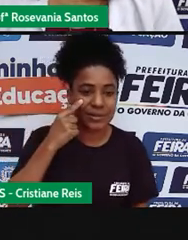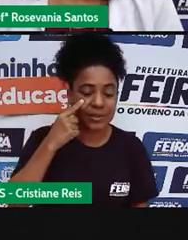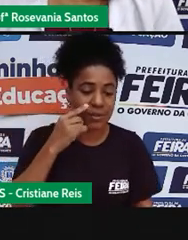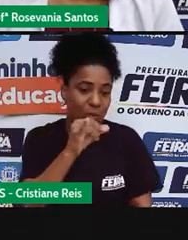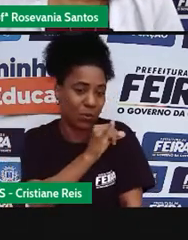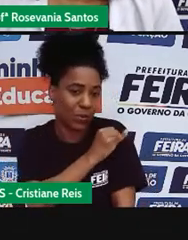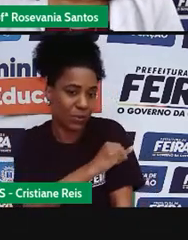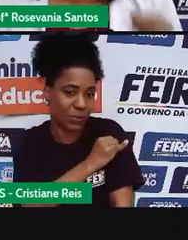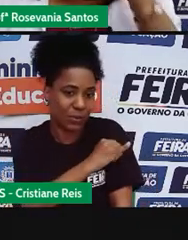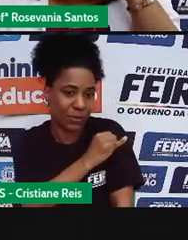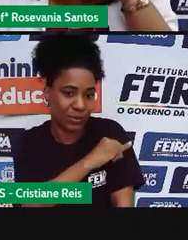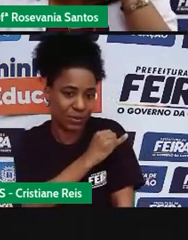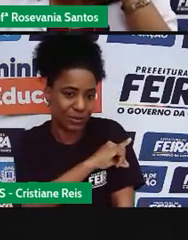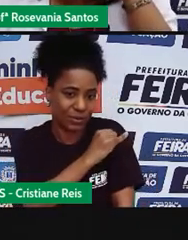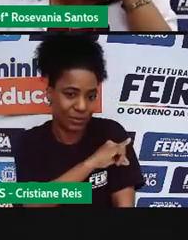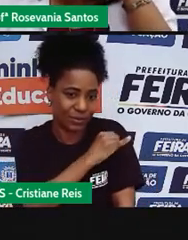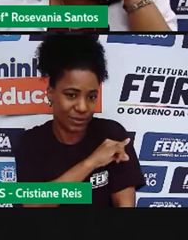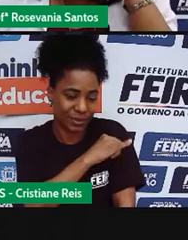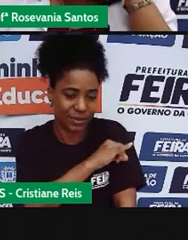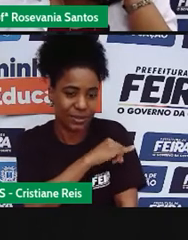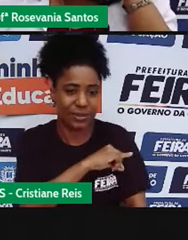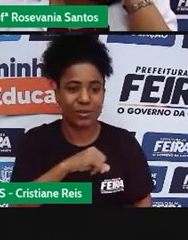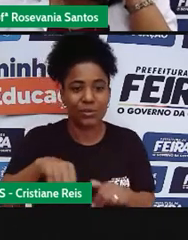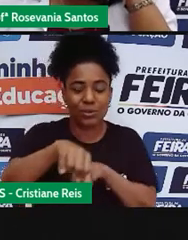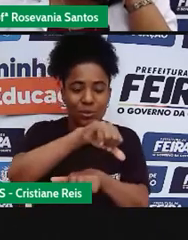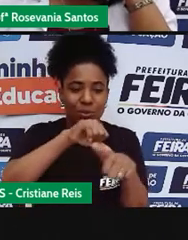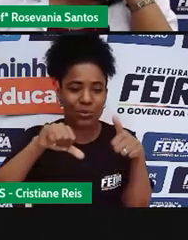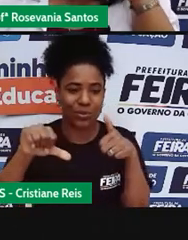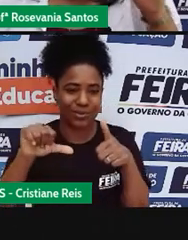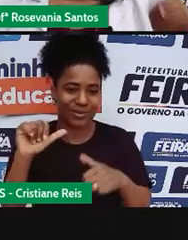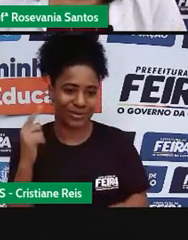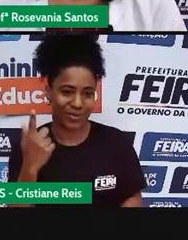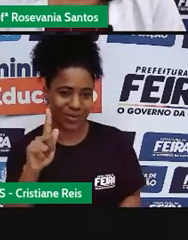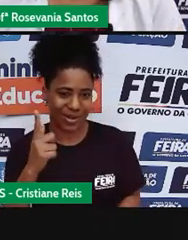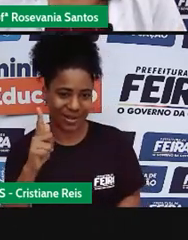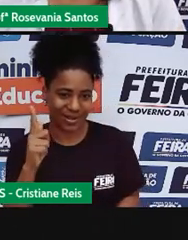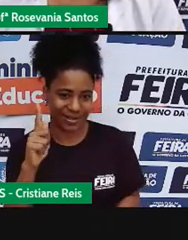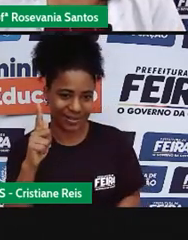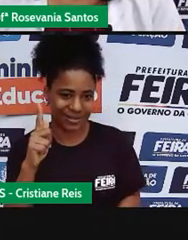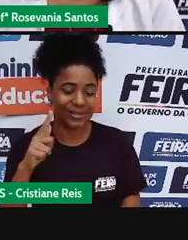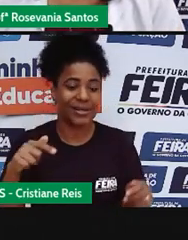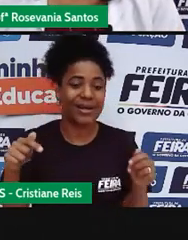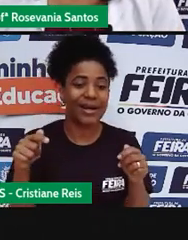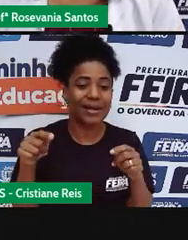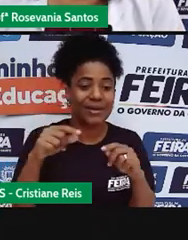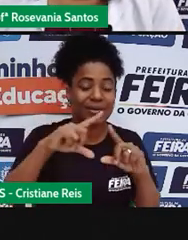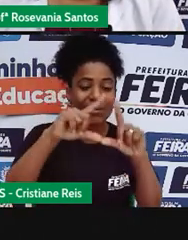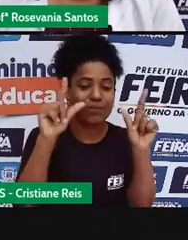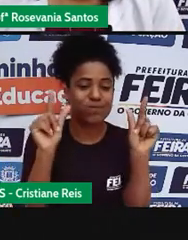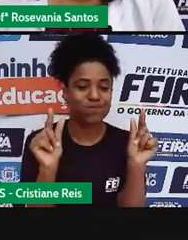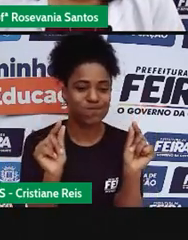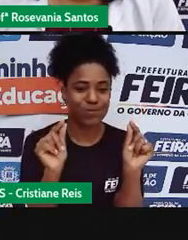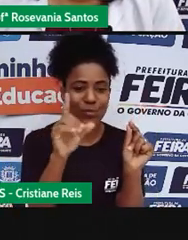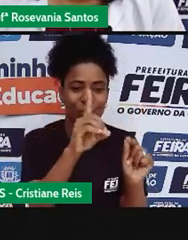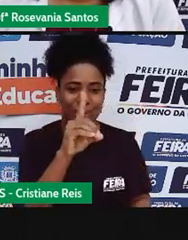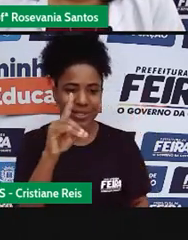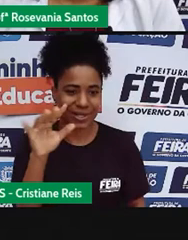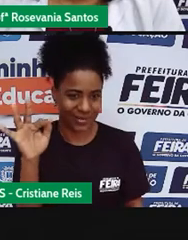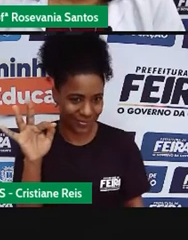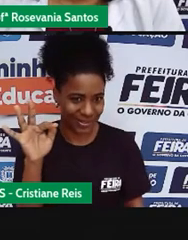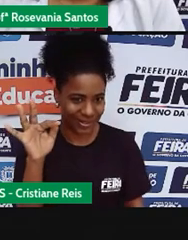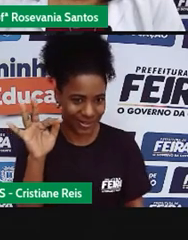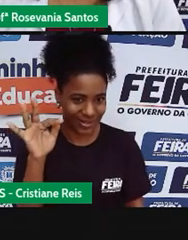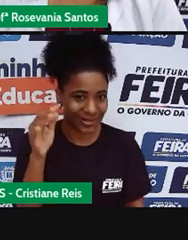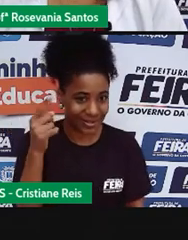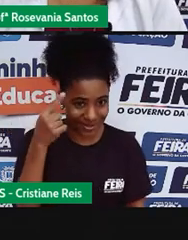Rio de Janeiro para aqui, né, o estado de Goiás formando o distrito federal. Aí houve, né, virou, né, quase